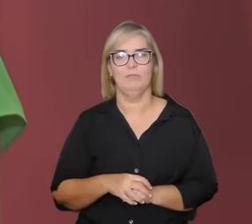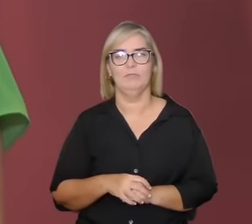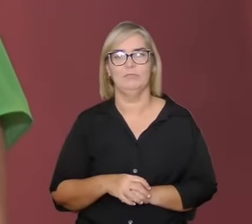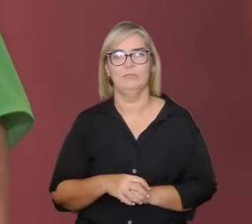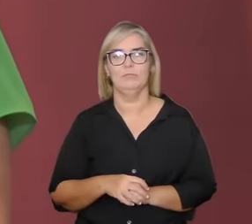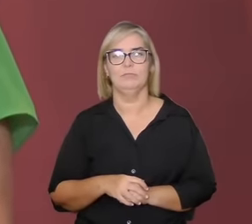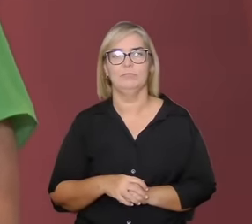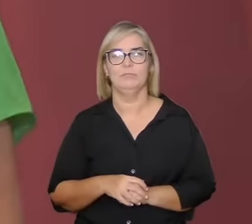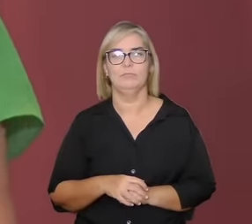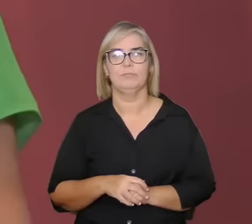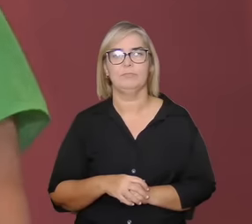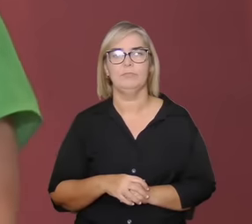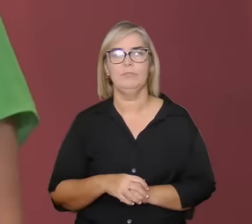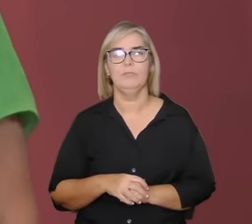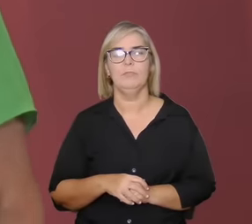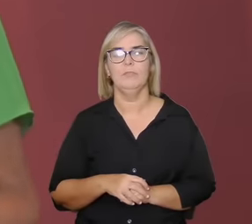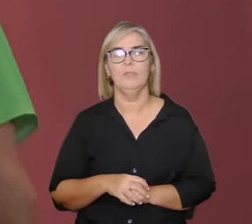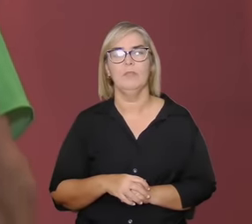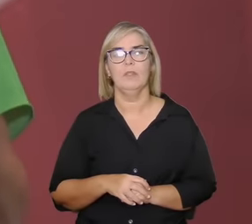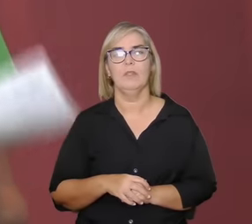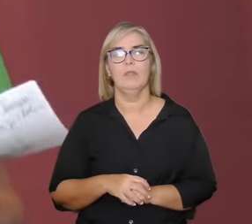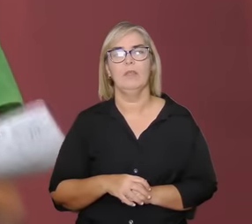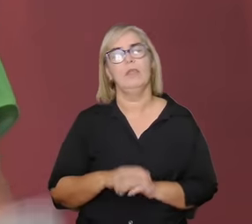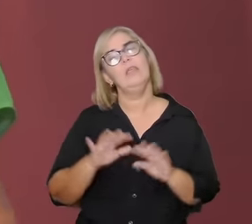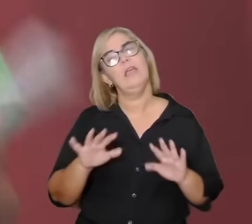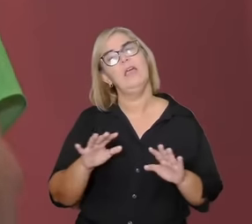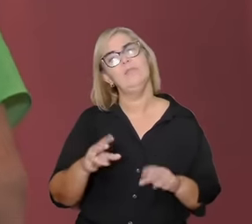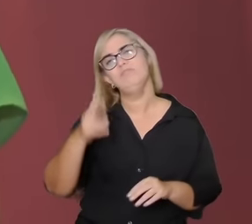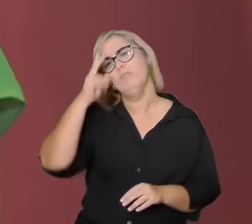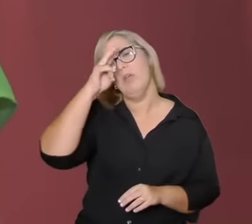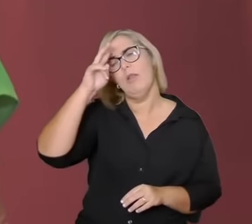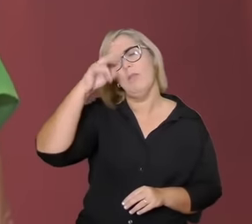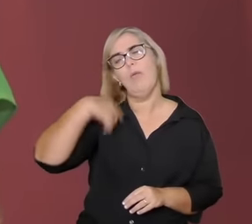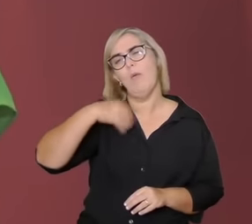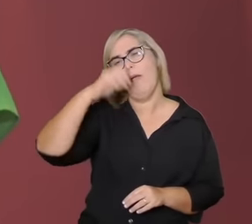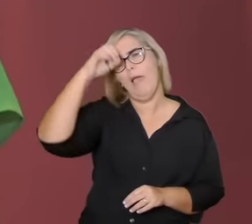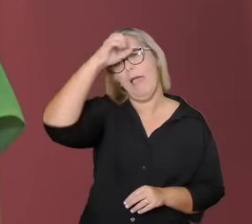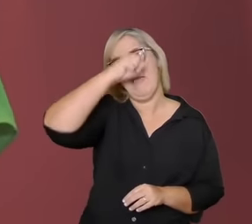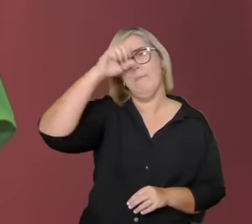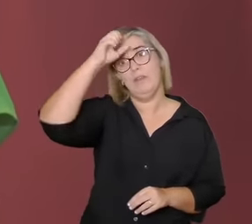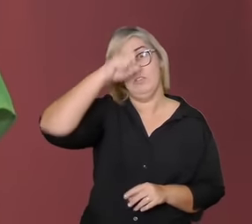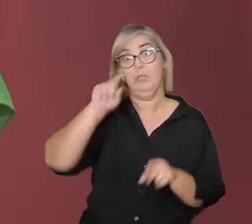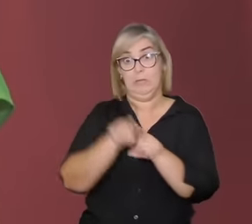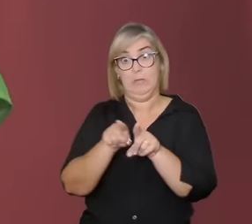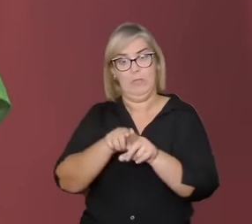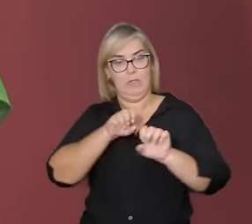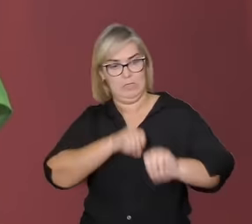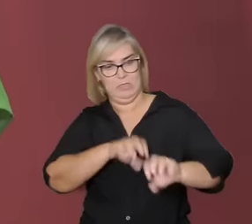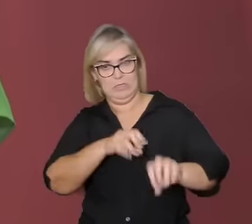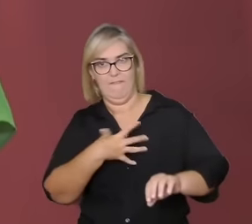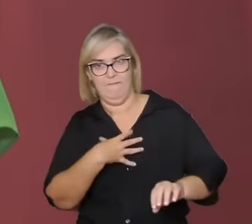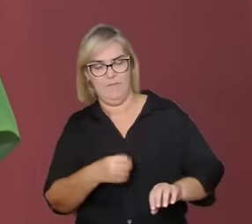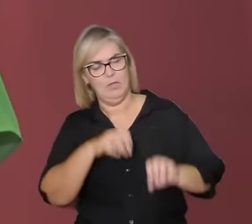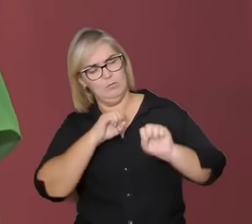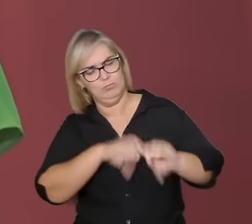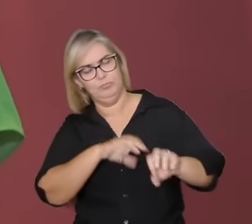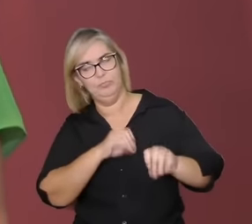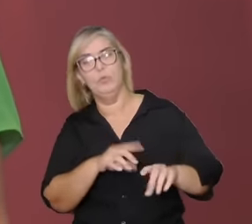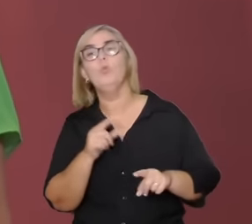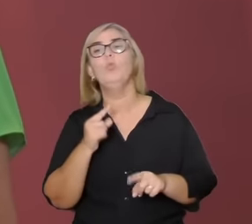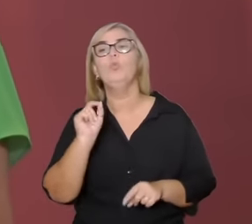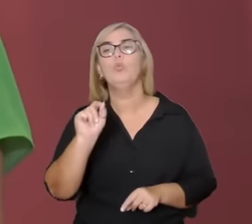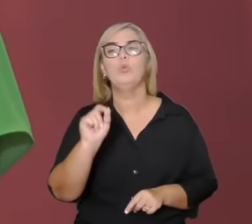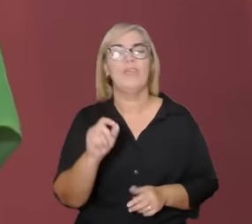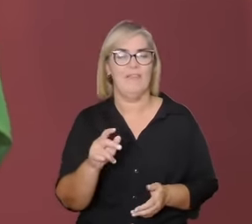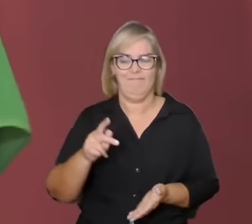e com ele eu ouvi e passei para os meus filhos que o verdadeiro amor